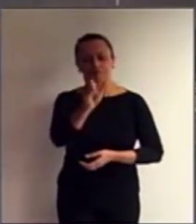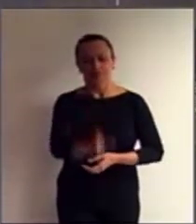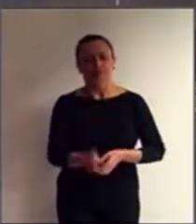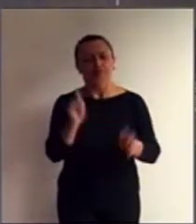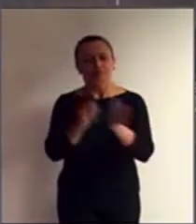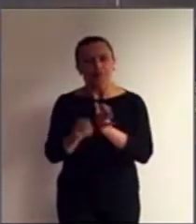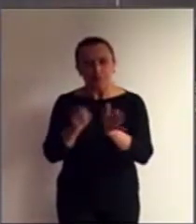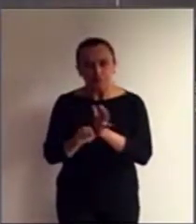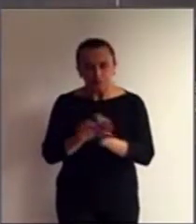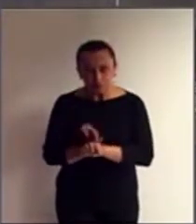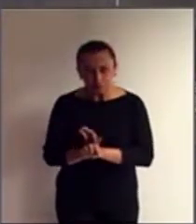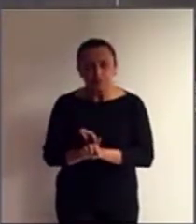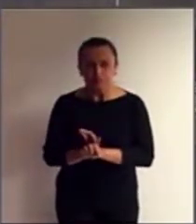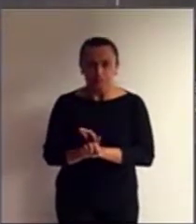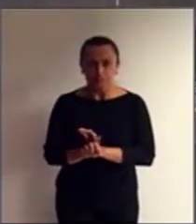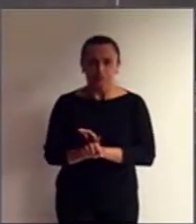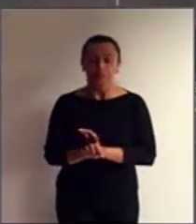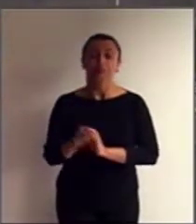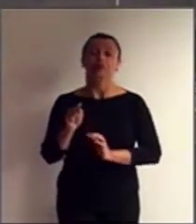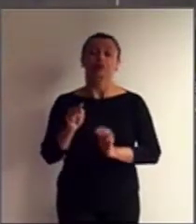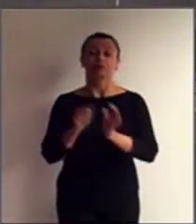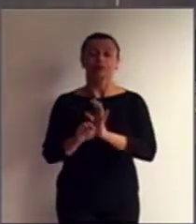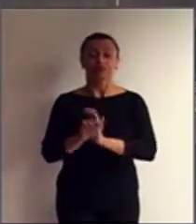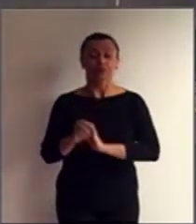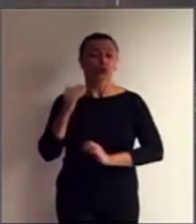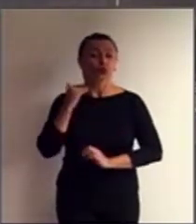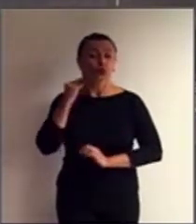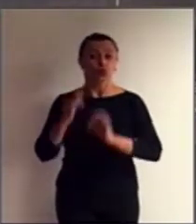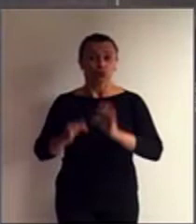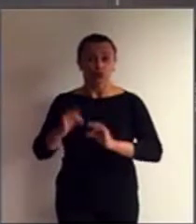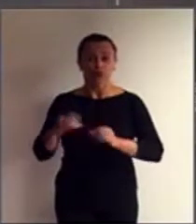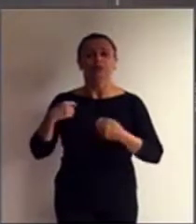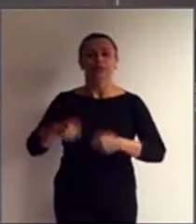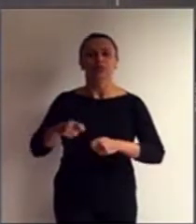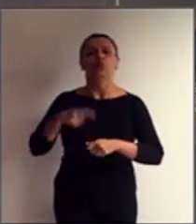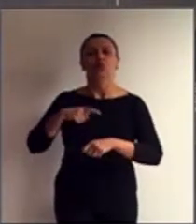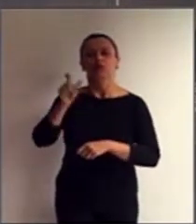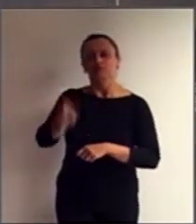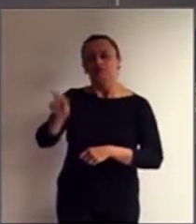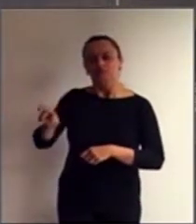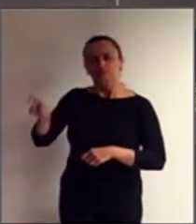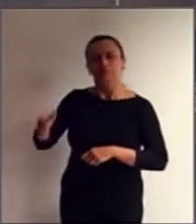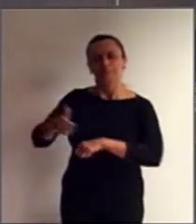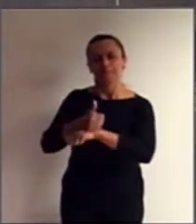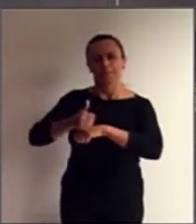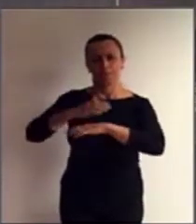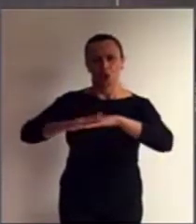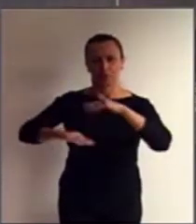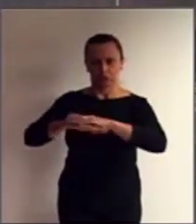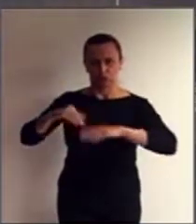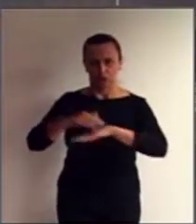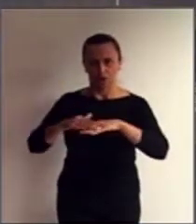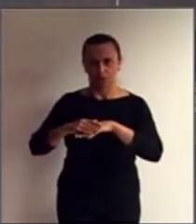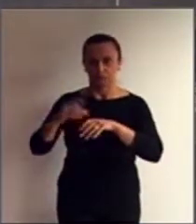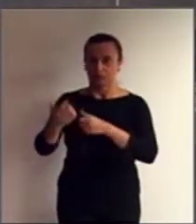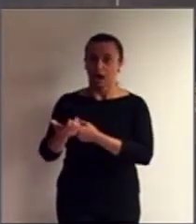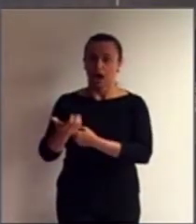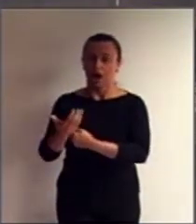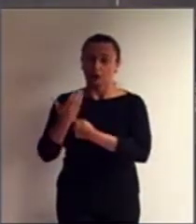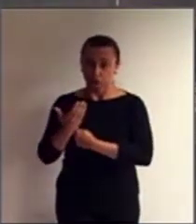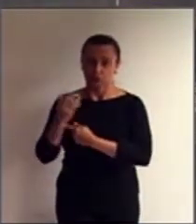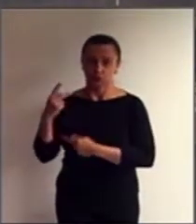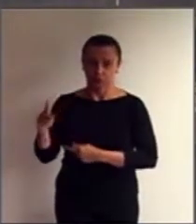interditanda. Nesse interrogatório, o juiz deve estar assistido por especialistas e deve inquirir o